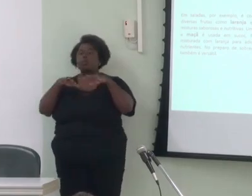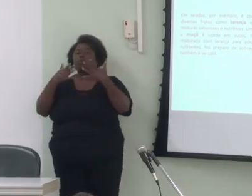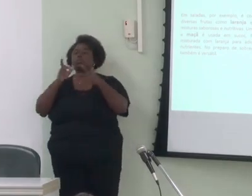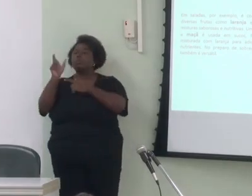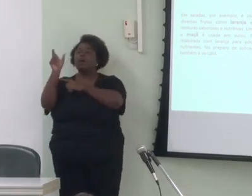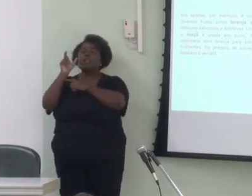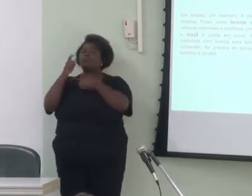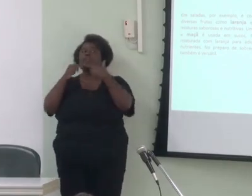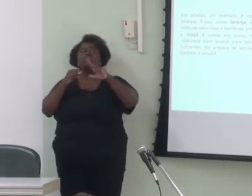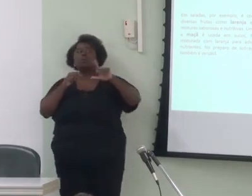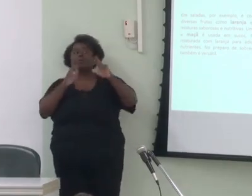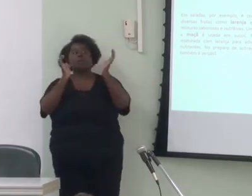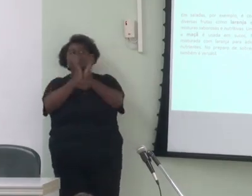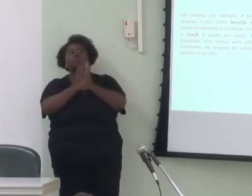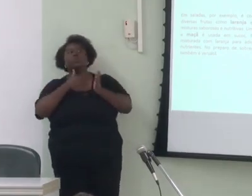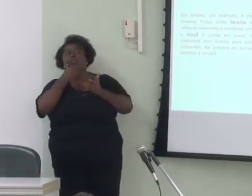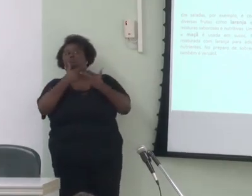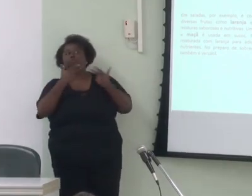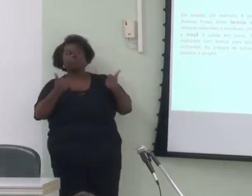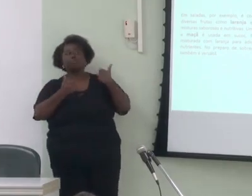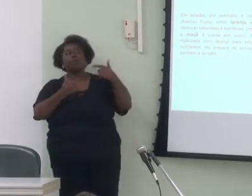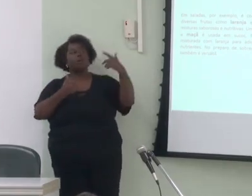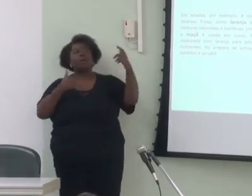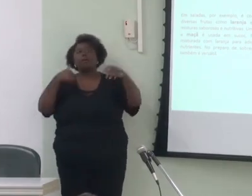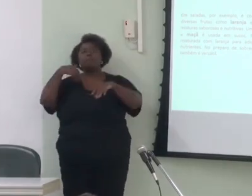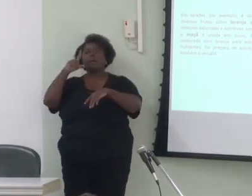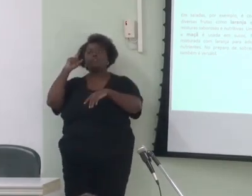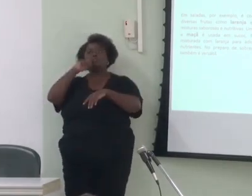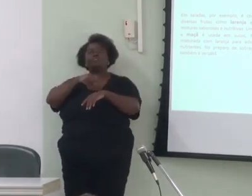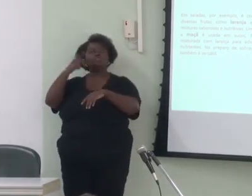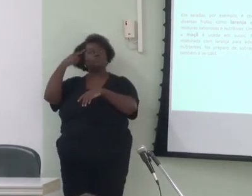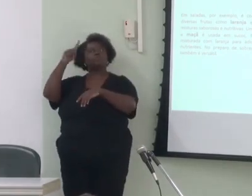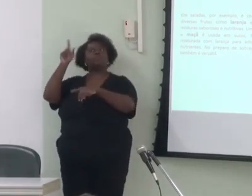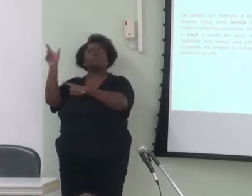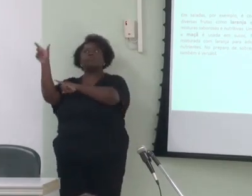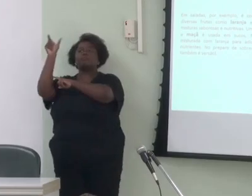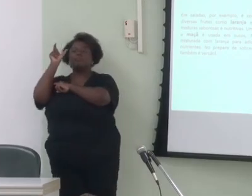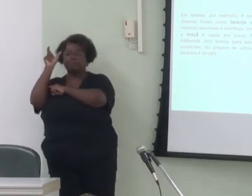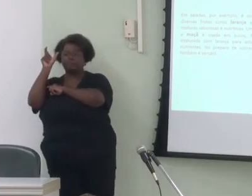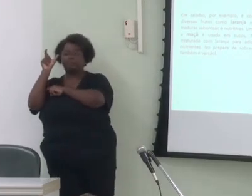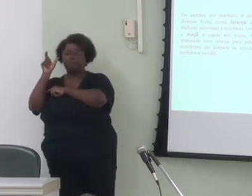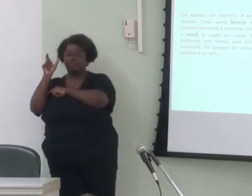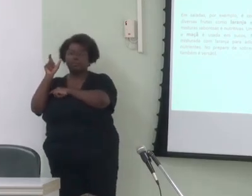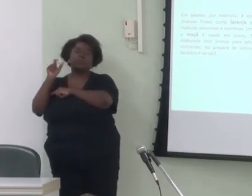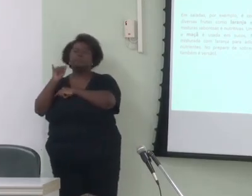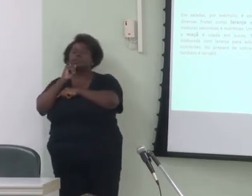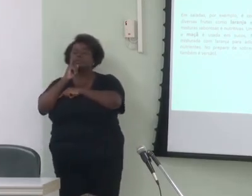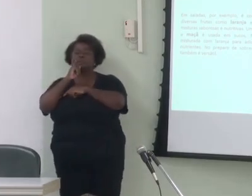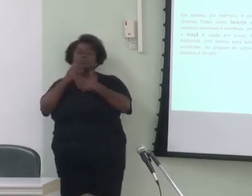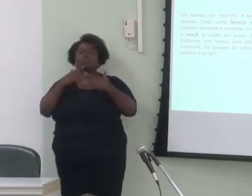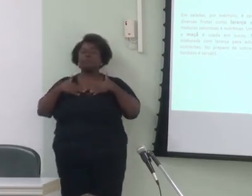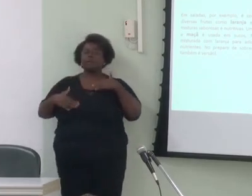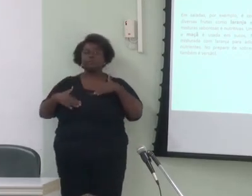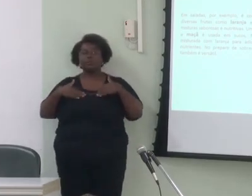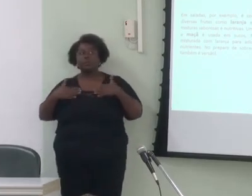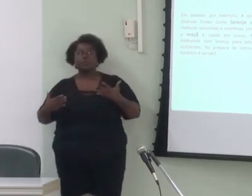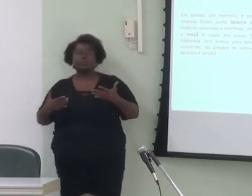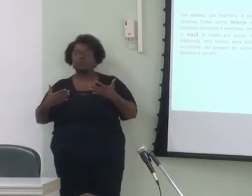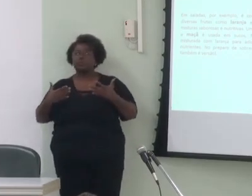ou palavras relacionadas a uma categoria da qual maçã é membro periférico como por exemplo partes do corpo maçã